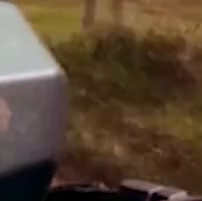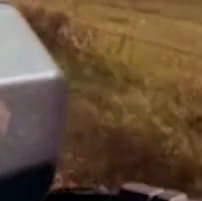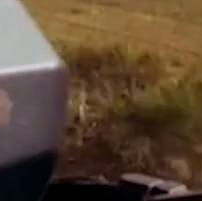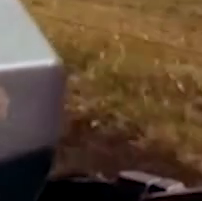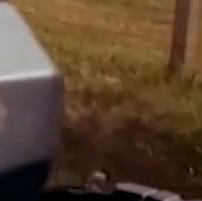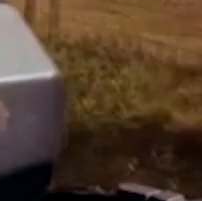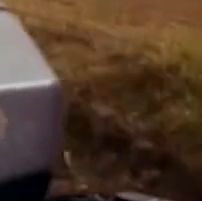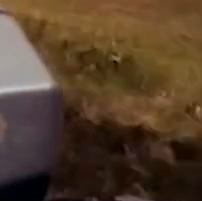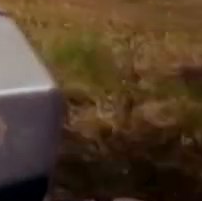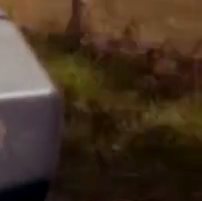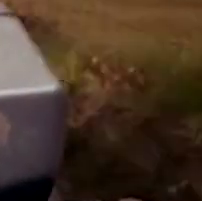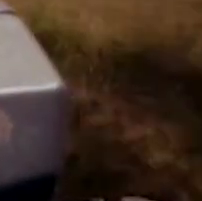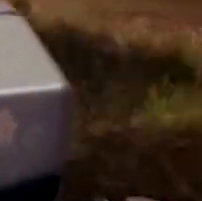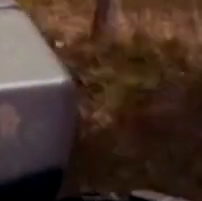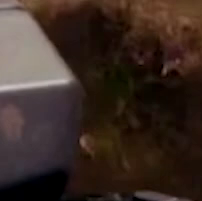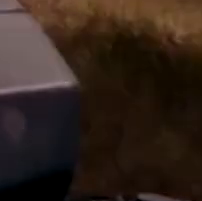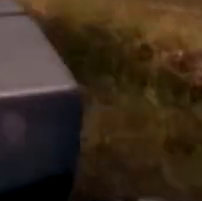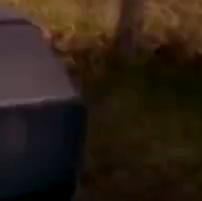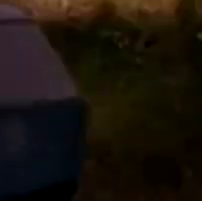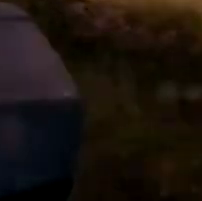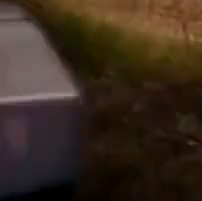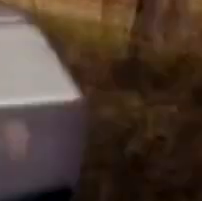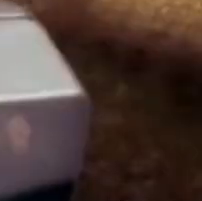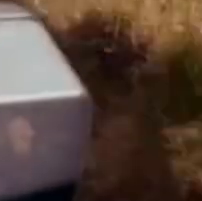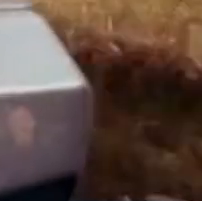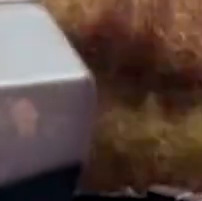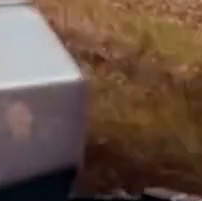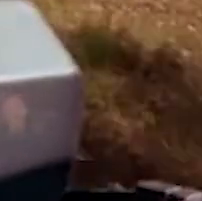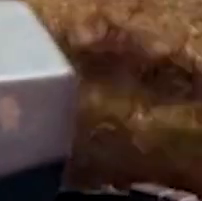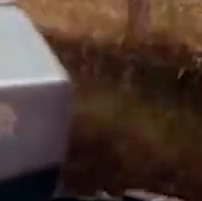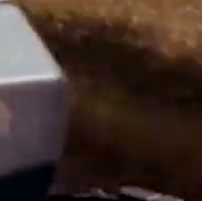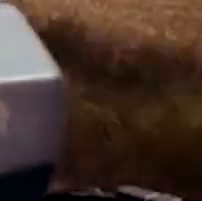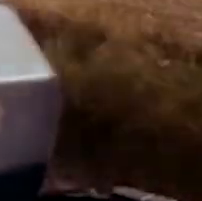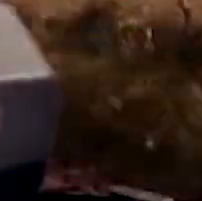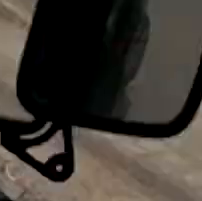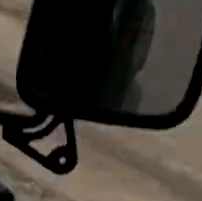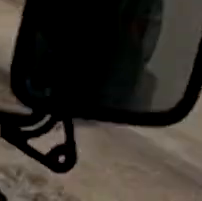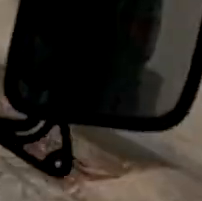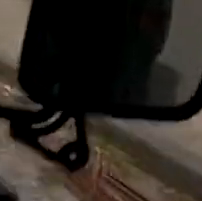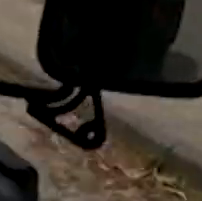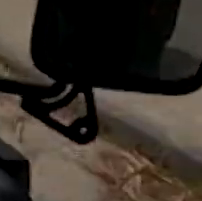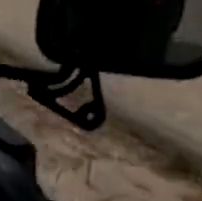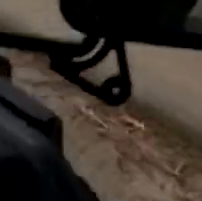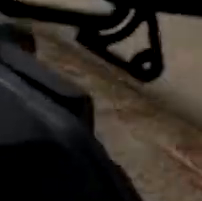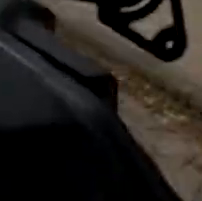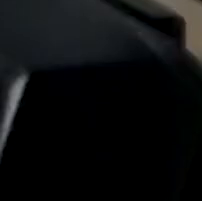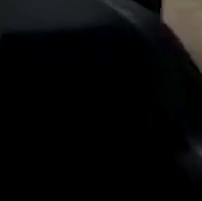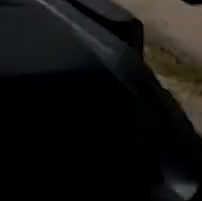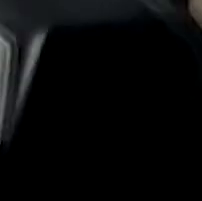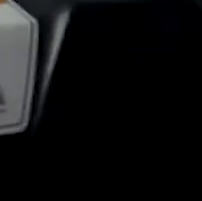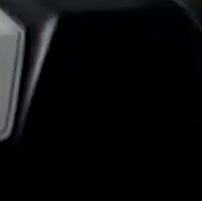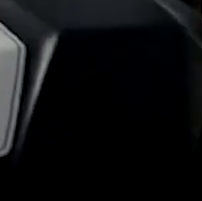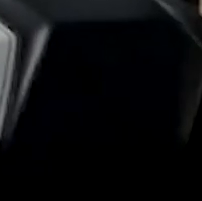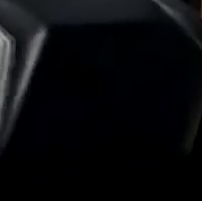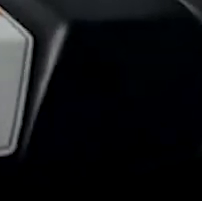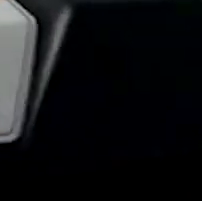o número de casamentos celebrados no primeiro trimestre deste ano foi cinco vezes maior do que no mesmo período de 2021 a avaliar por